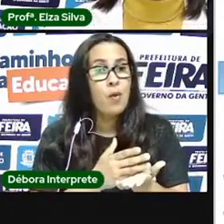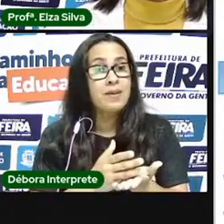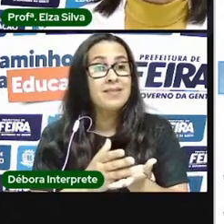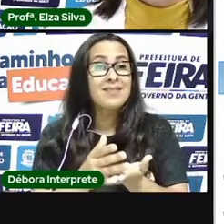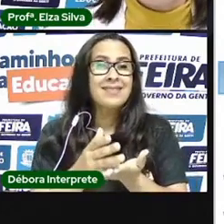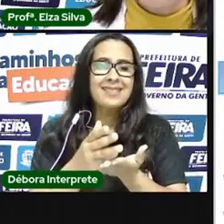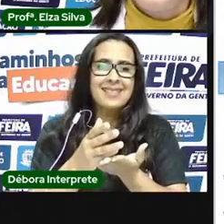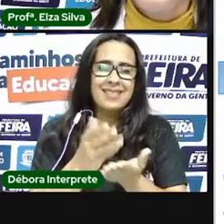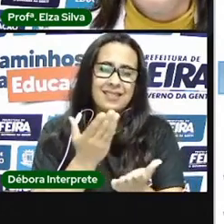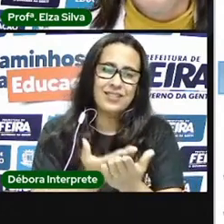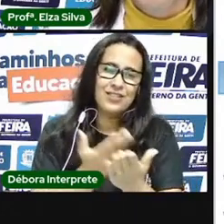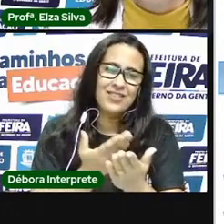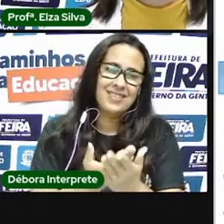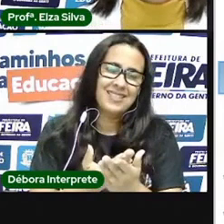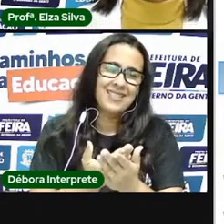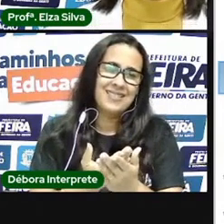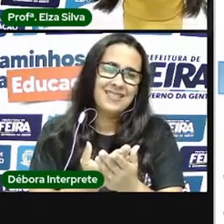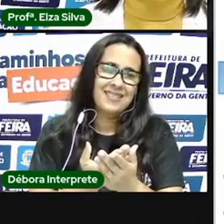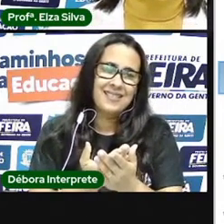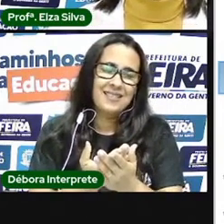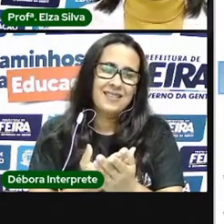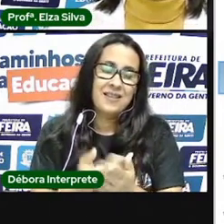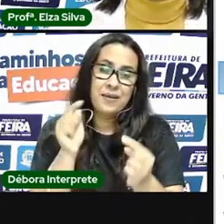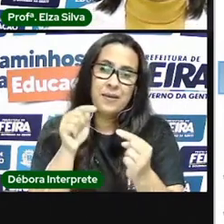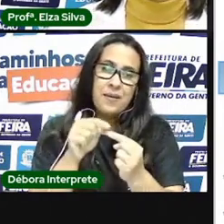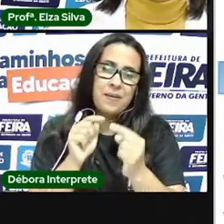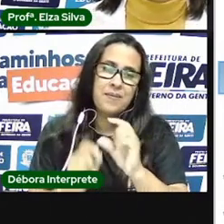começarmos primeiro, vamos pensar um pouco.